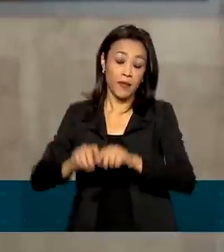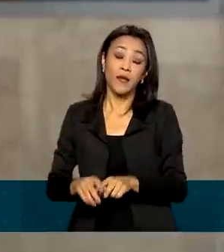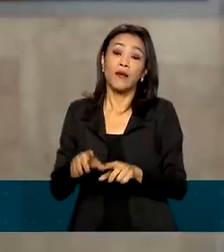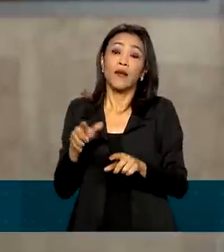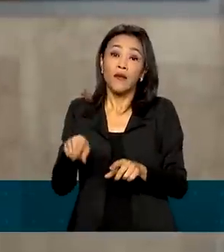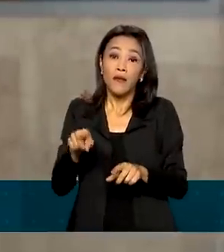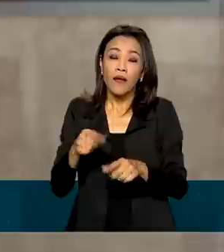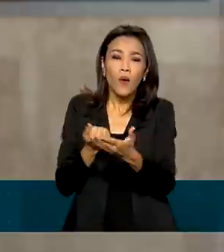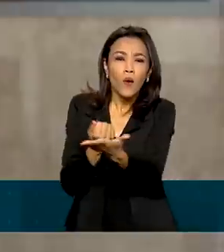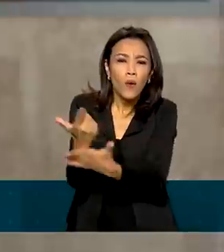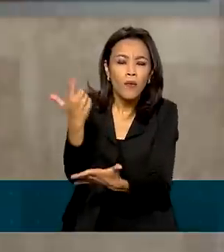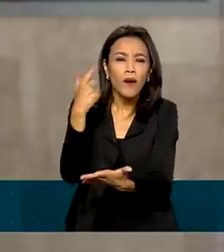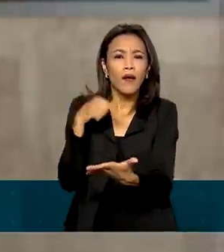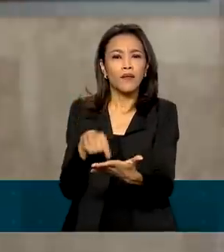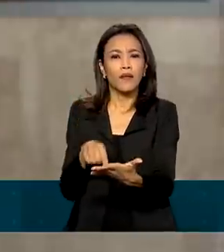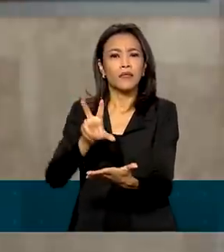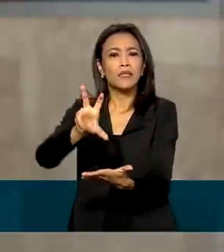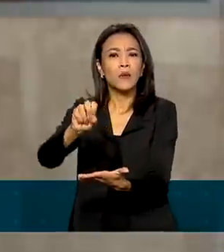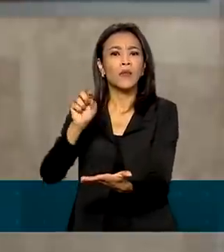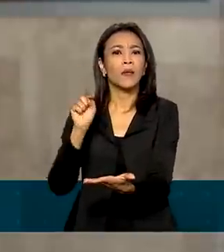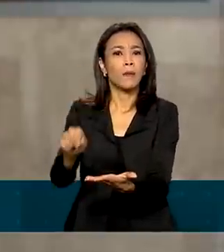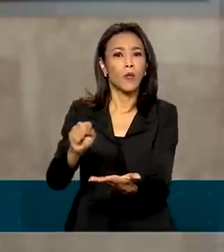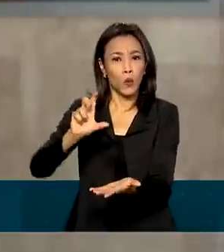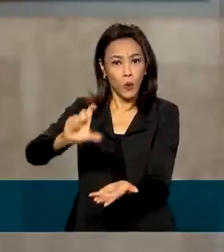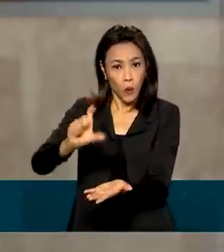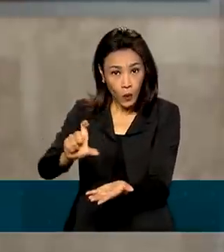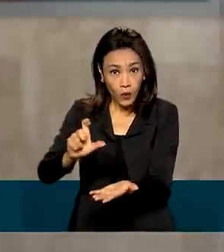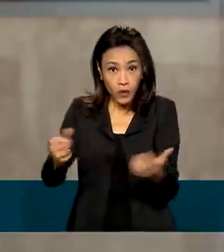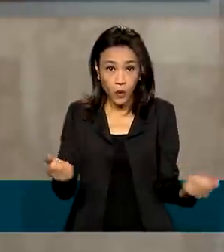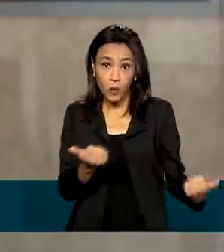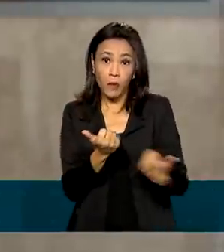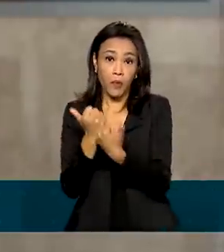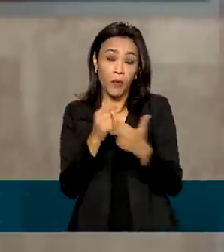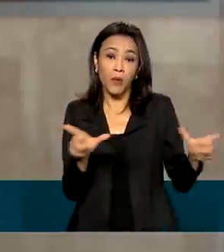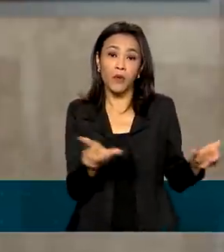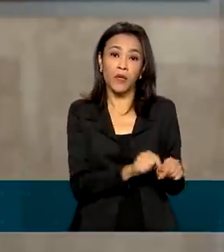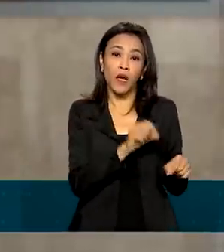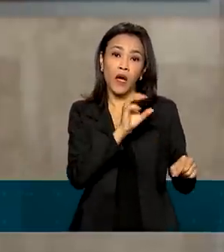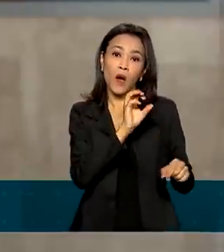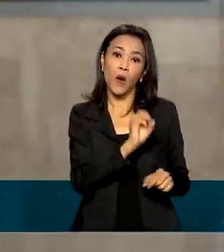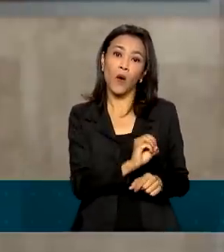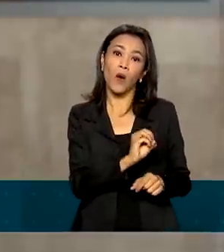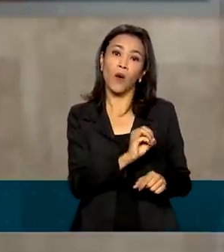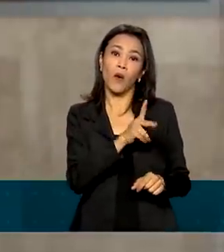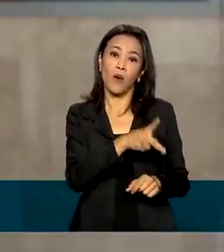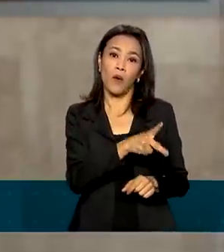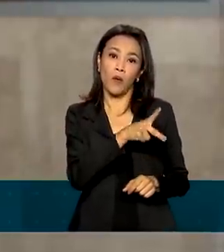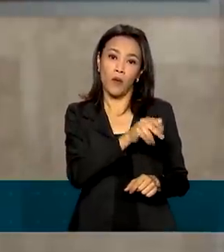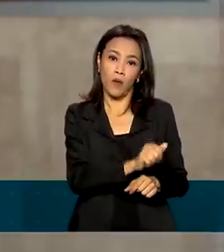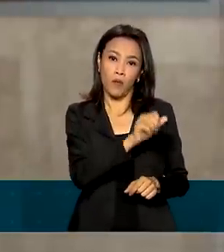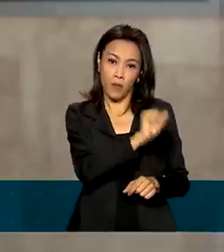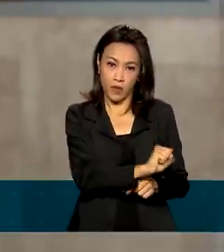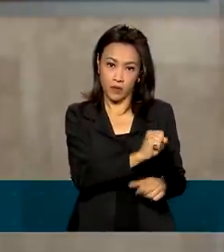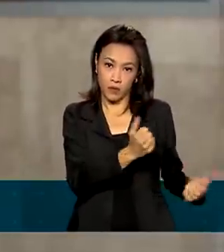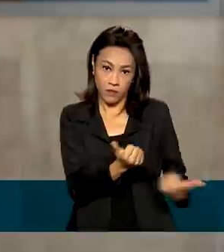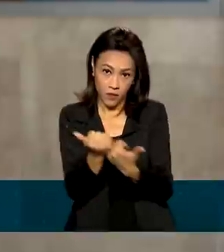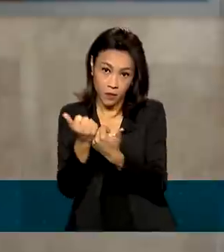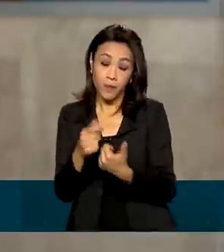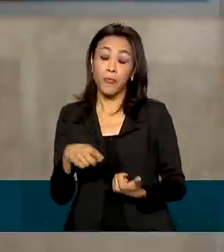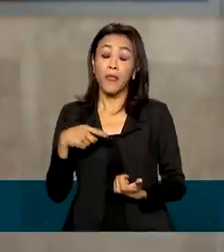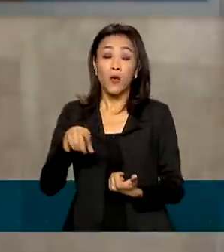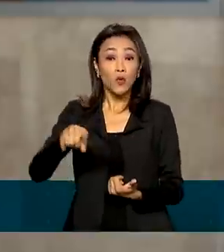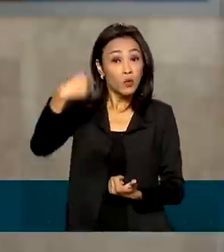doses compradas pelo governo brasileiro junto à Organização Pan-Americana de Saúde, a OPAS. Os próximos lotes devem ser